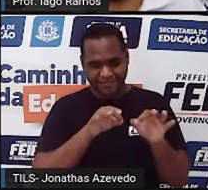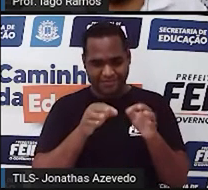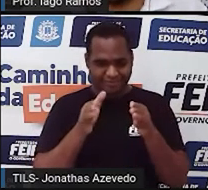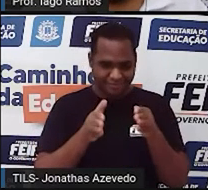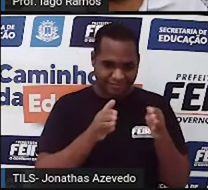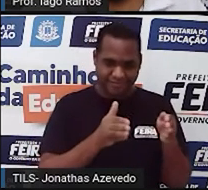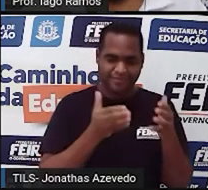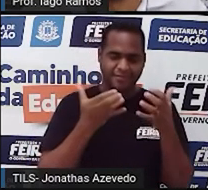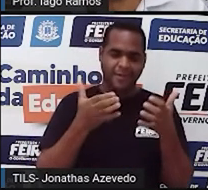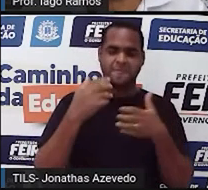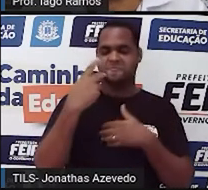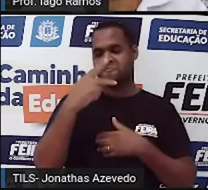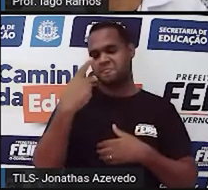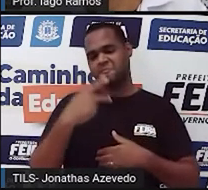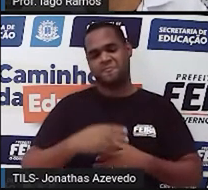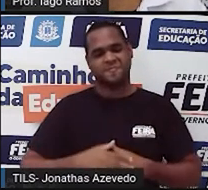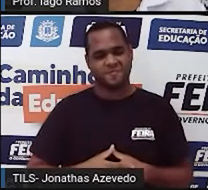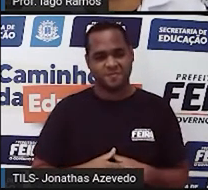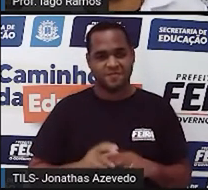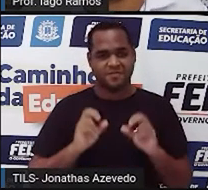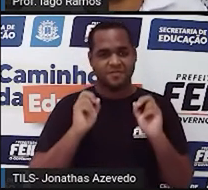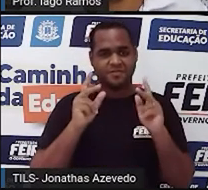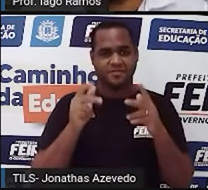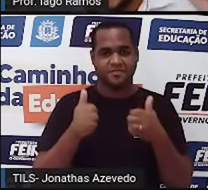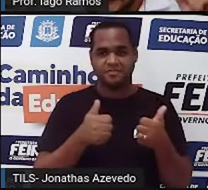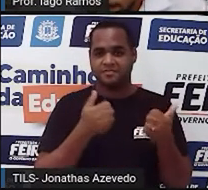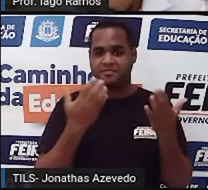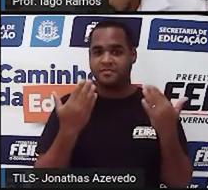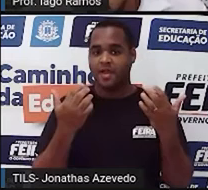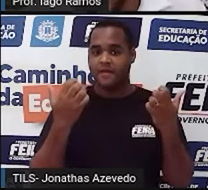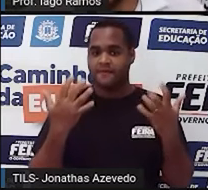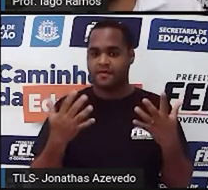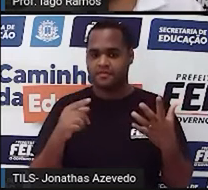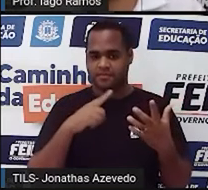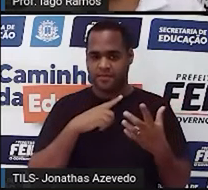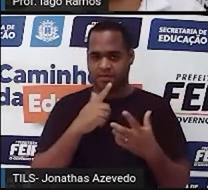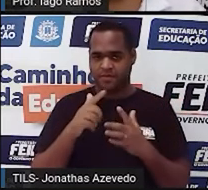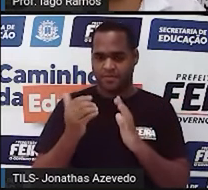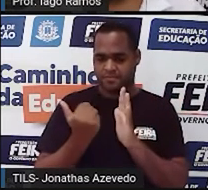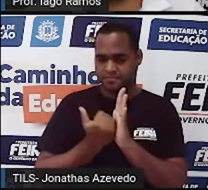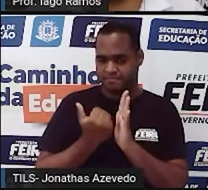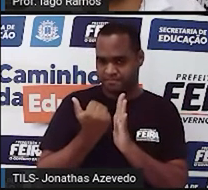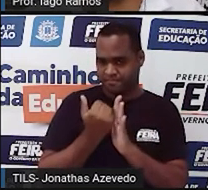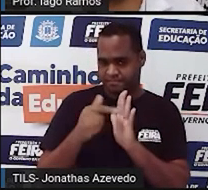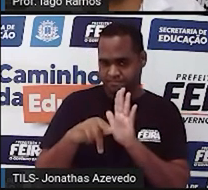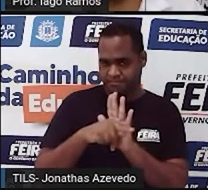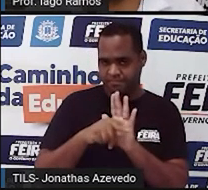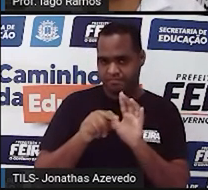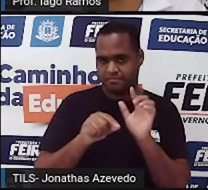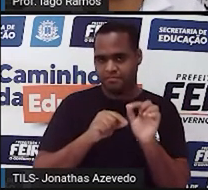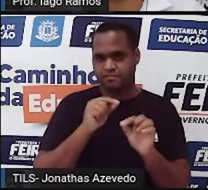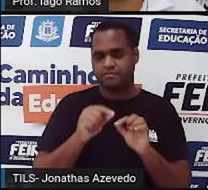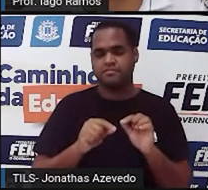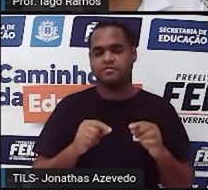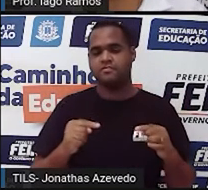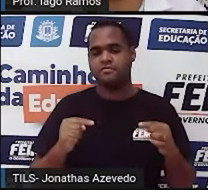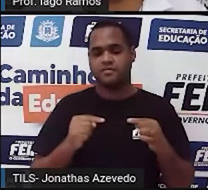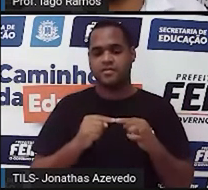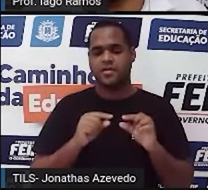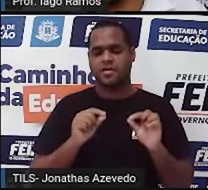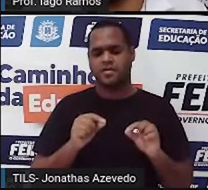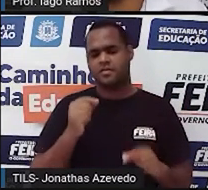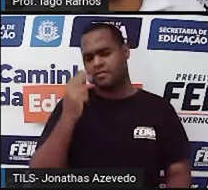quiser. Tá bom? Beleza? Vamos que vamos. Tem mais propriedade sim. Olha só. Essa daqui é